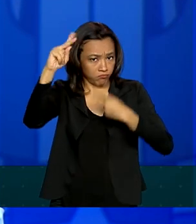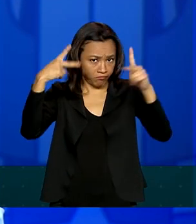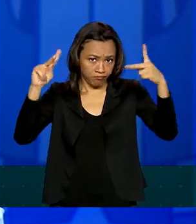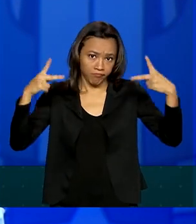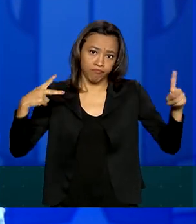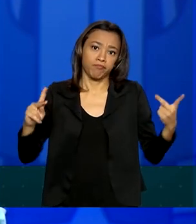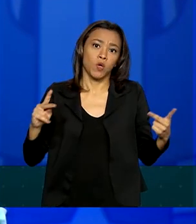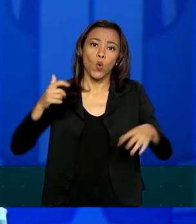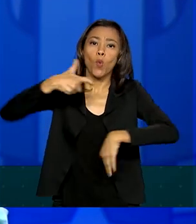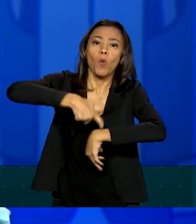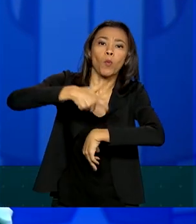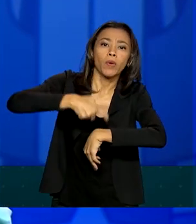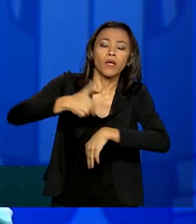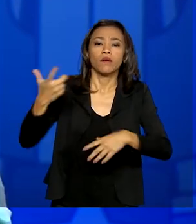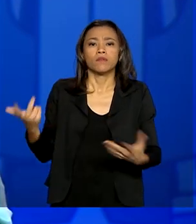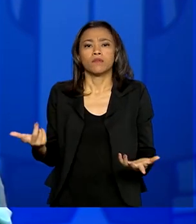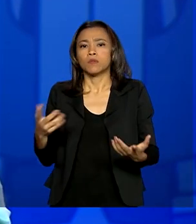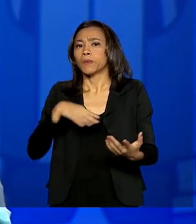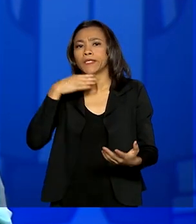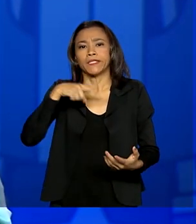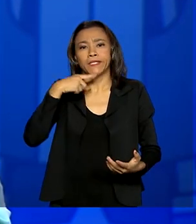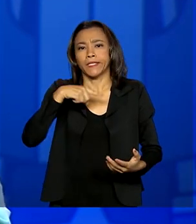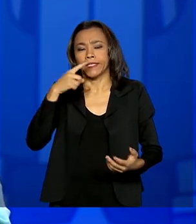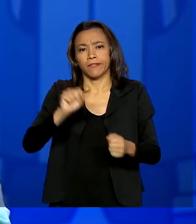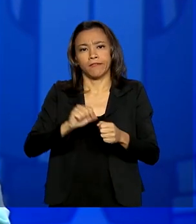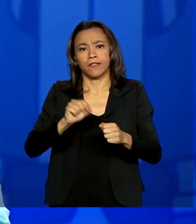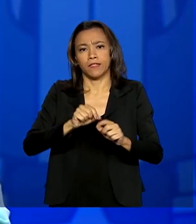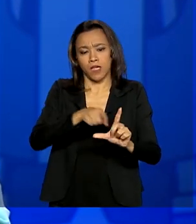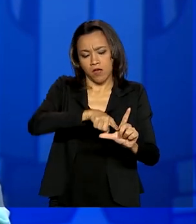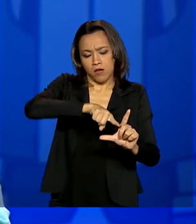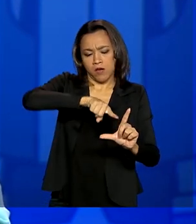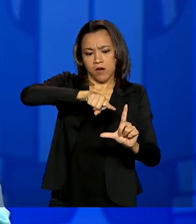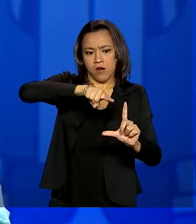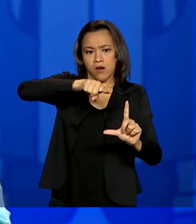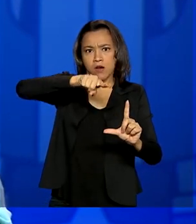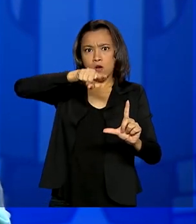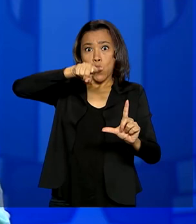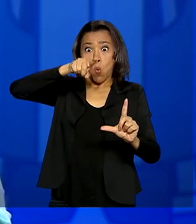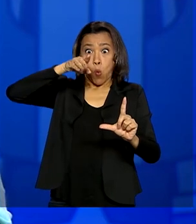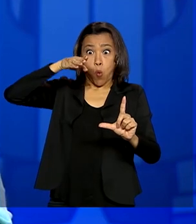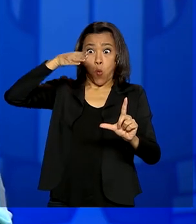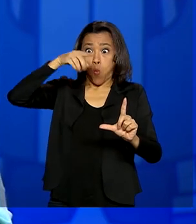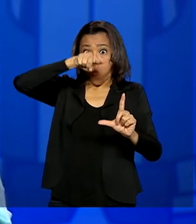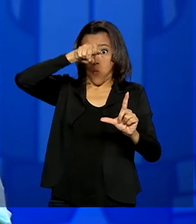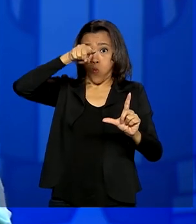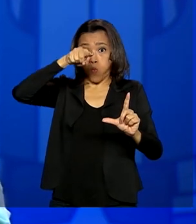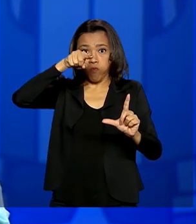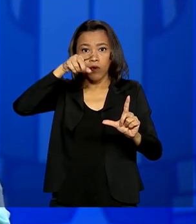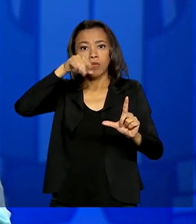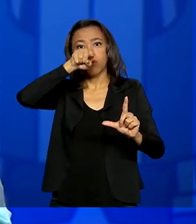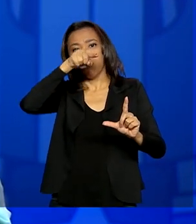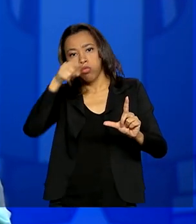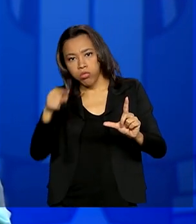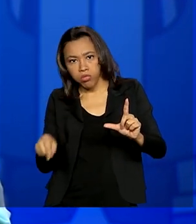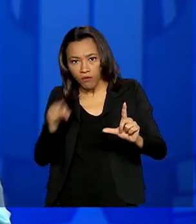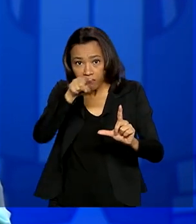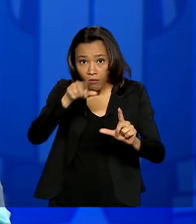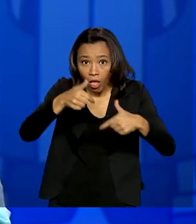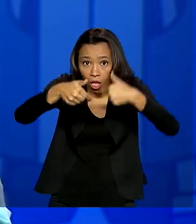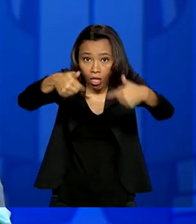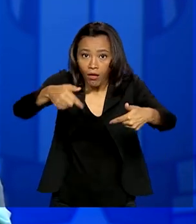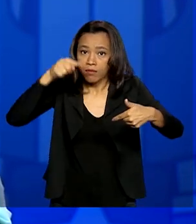não adianta fazer isso no pico da curva, porque muitas vezes você vai ver uma queda que